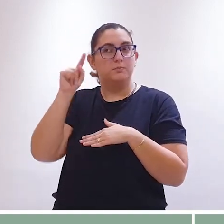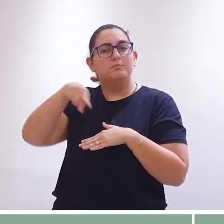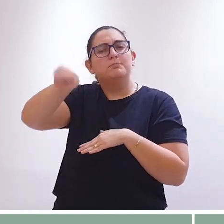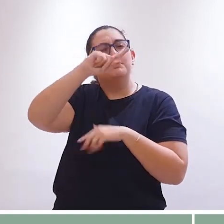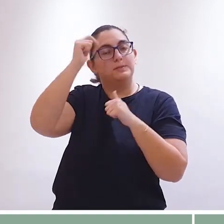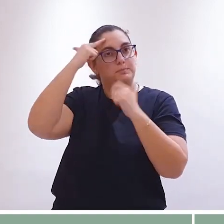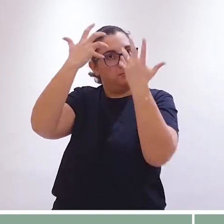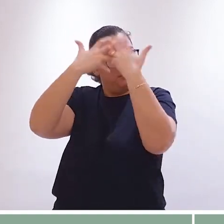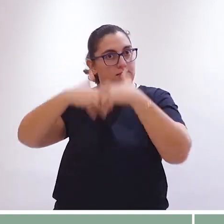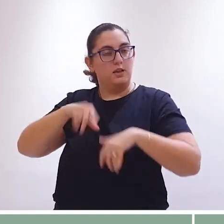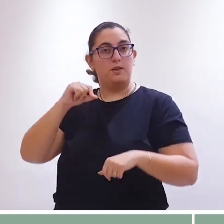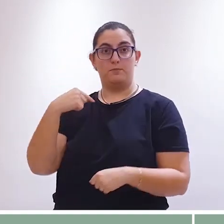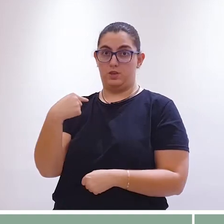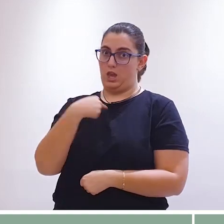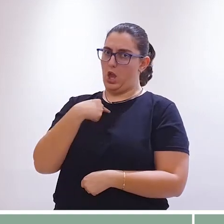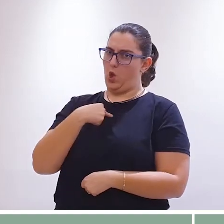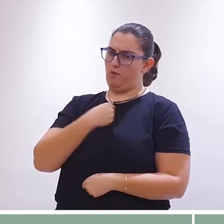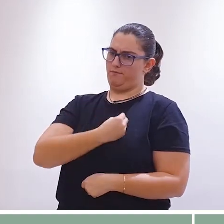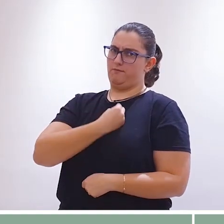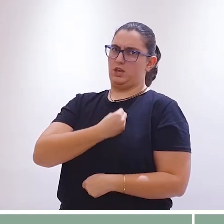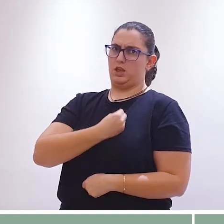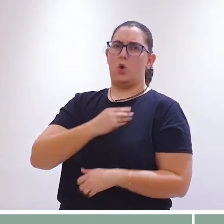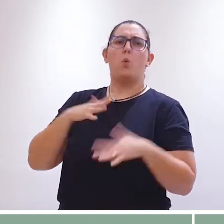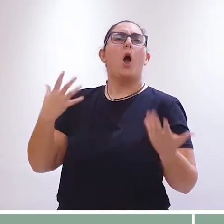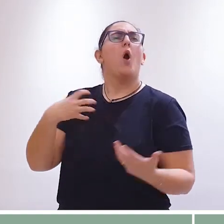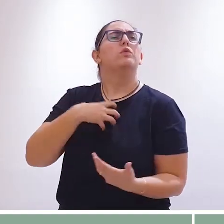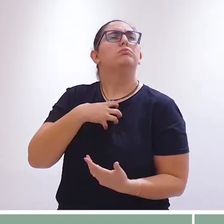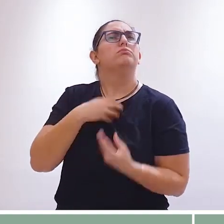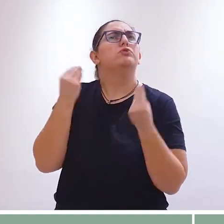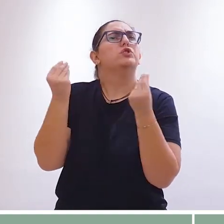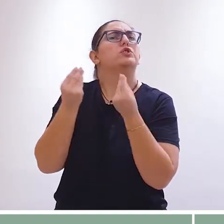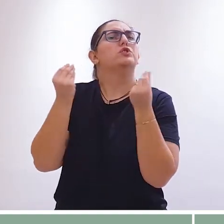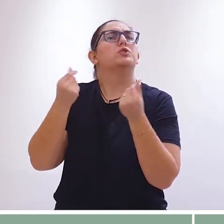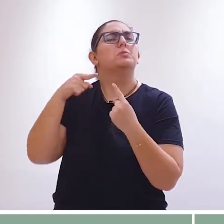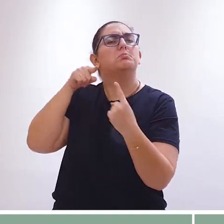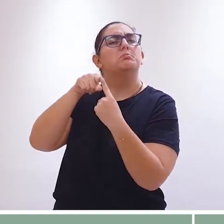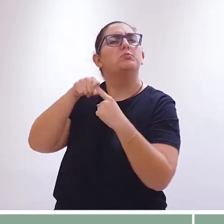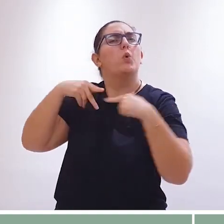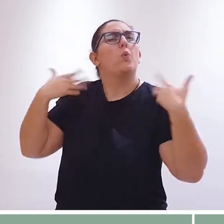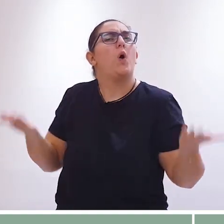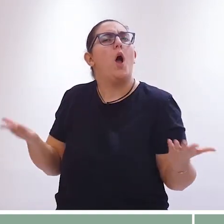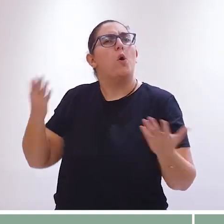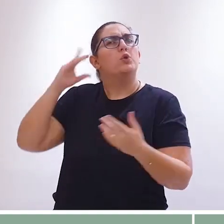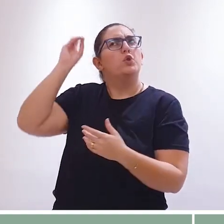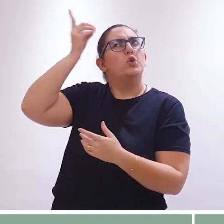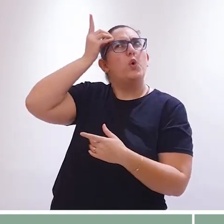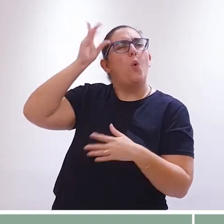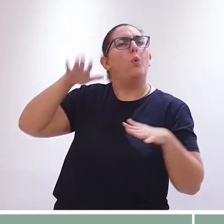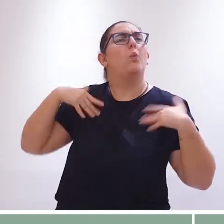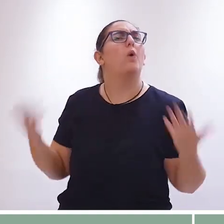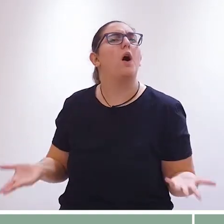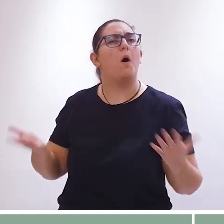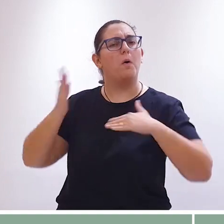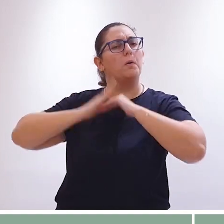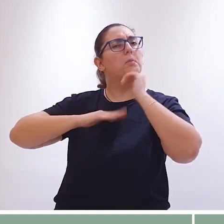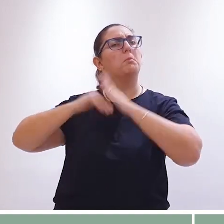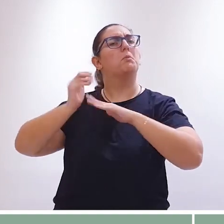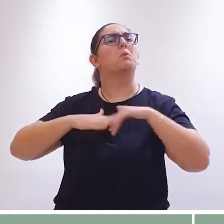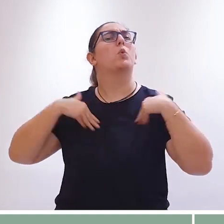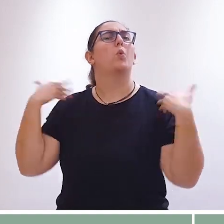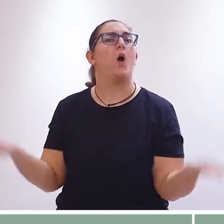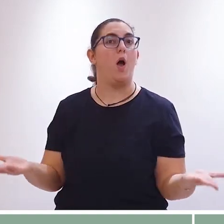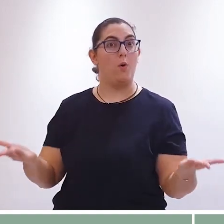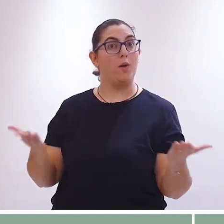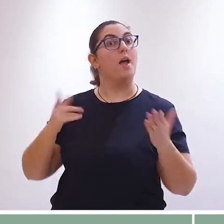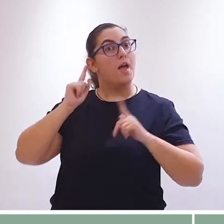sobre a vida se pergunta, por que eu existo? Qual o sentido da minha existência? Para que tenho dons e talentos? É o sentido